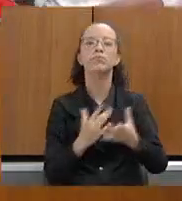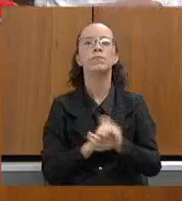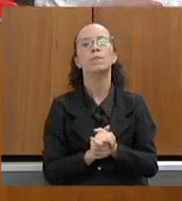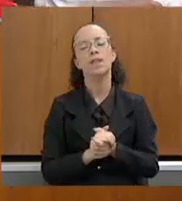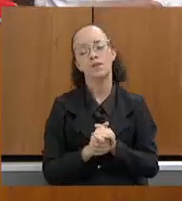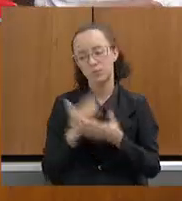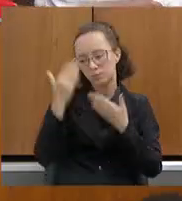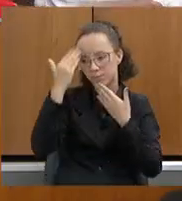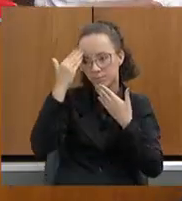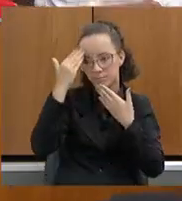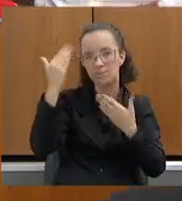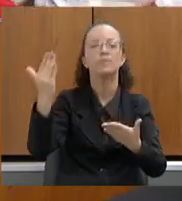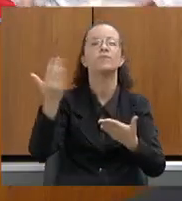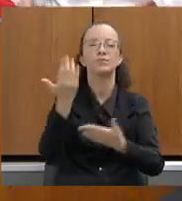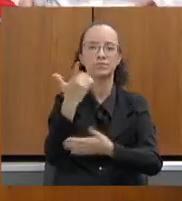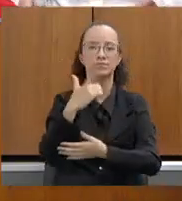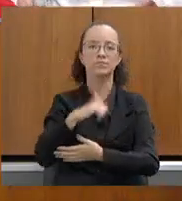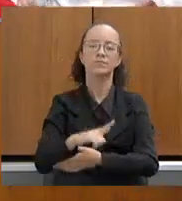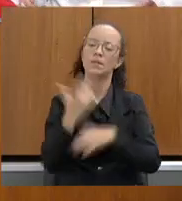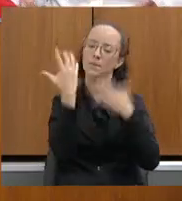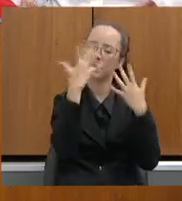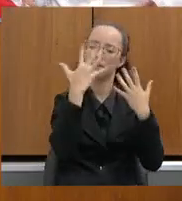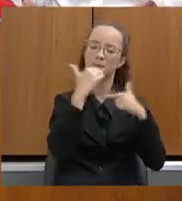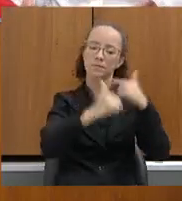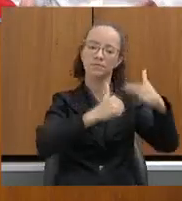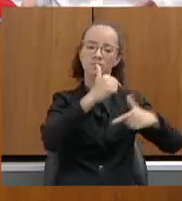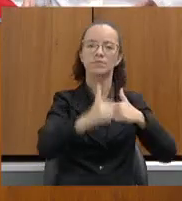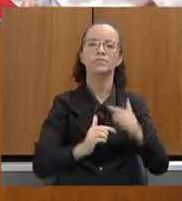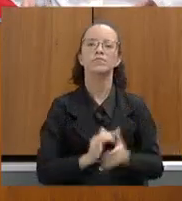Mais uma vez, muito obrigado e parabéns pelo trabalho.